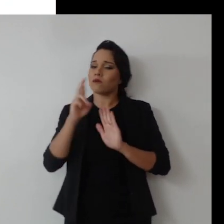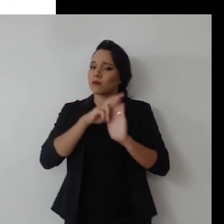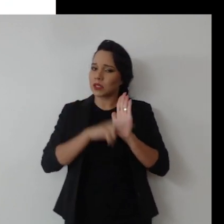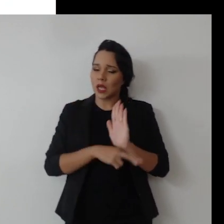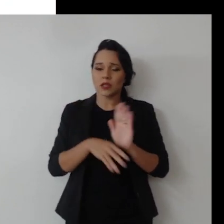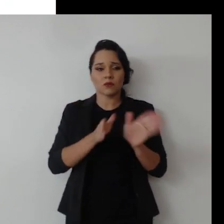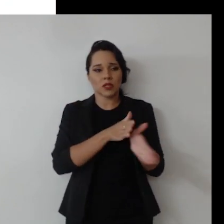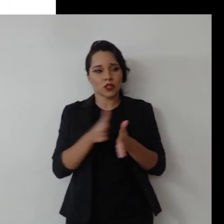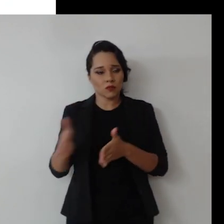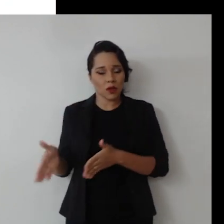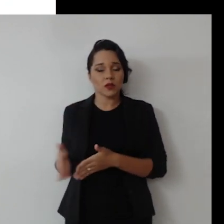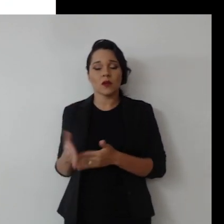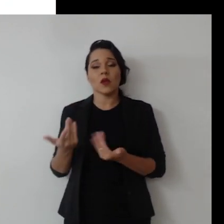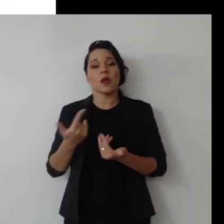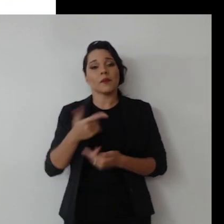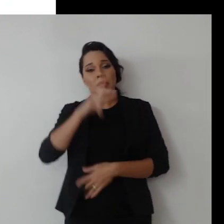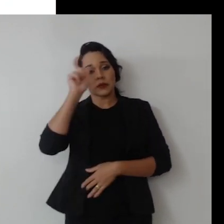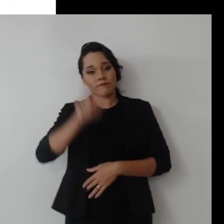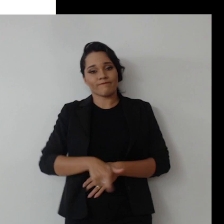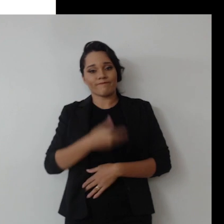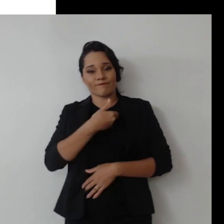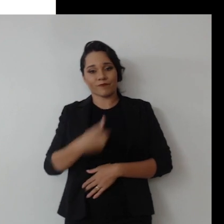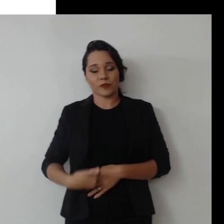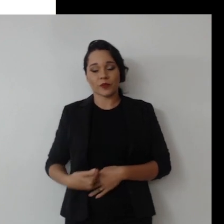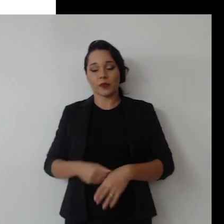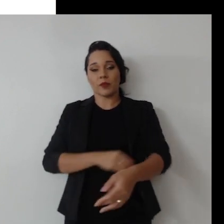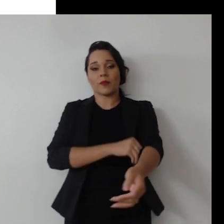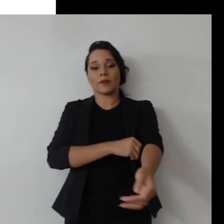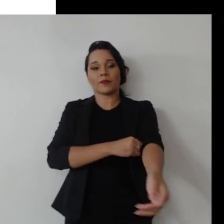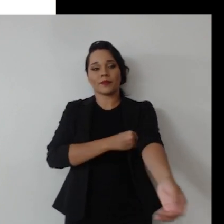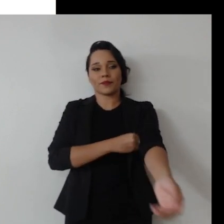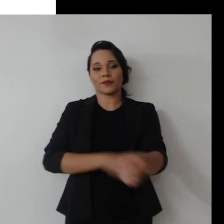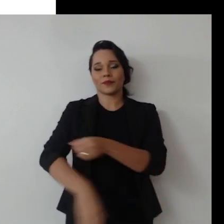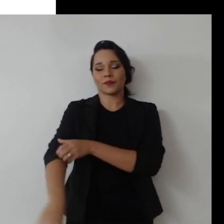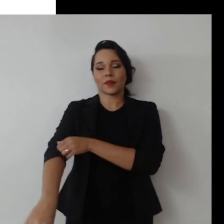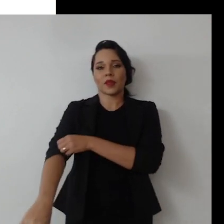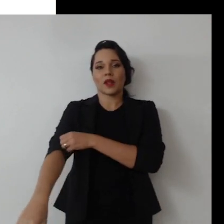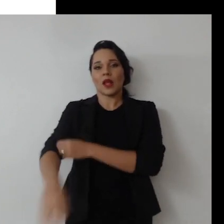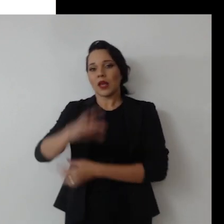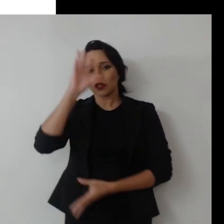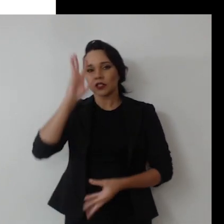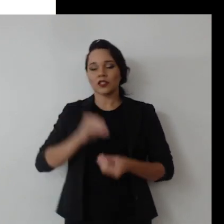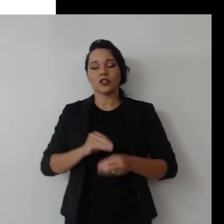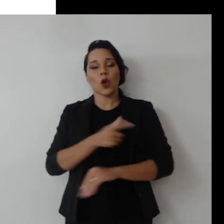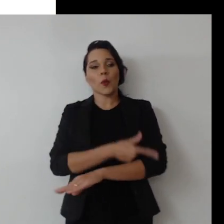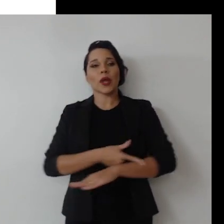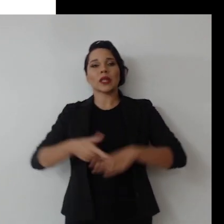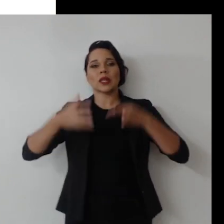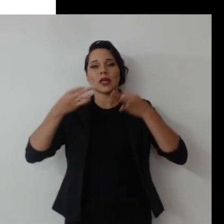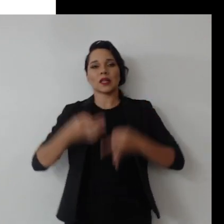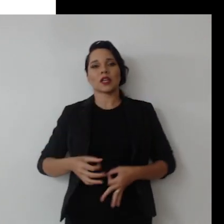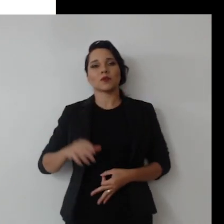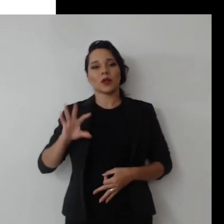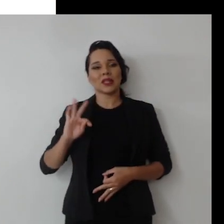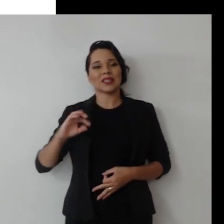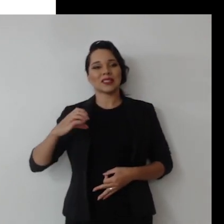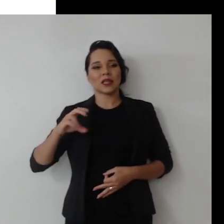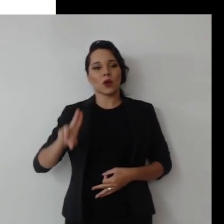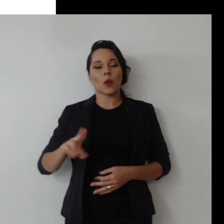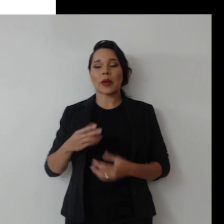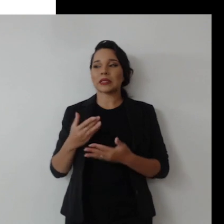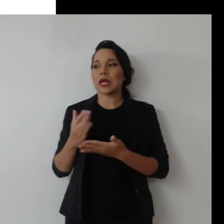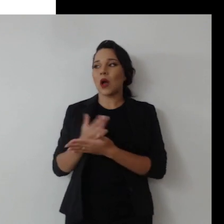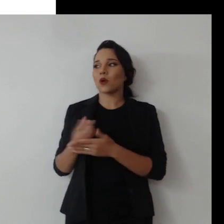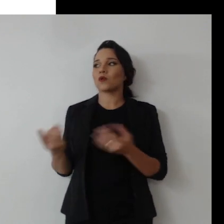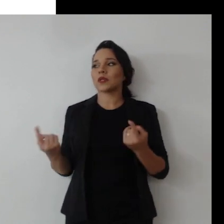Regras, normas, procedimentos, adotados pela gente pública. E é entendida como integridade pelo TCU, mas há